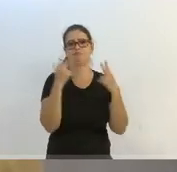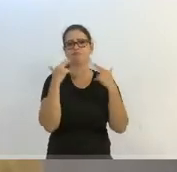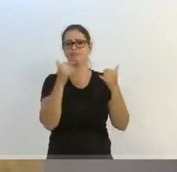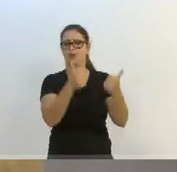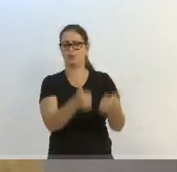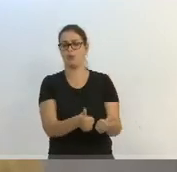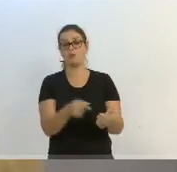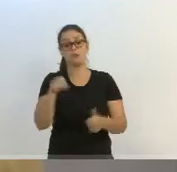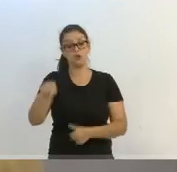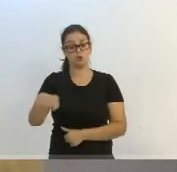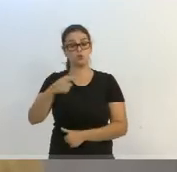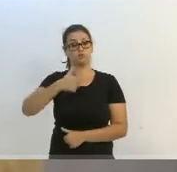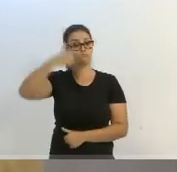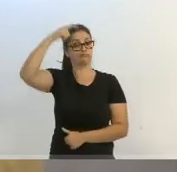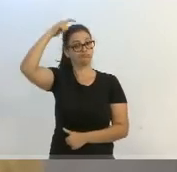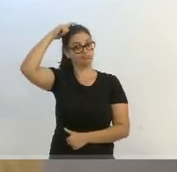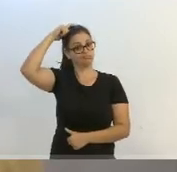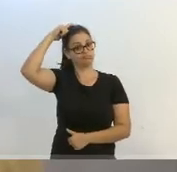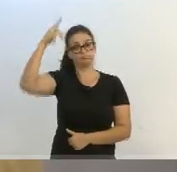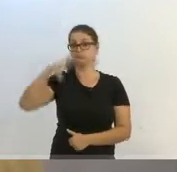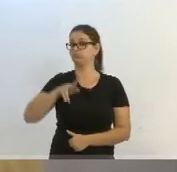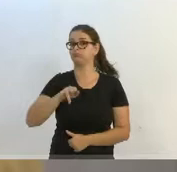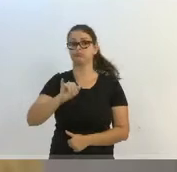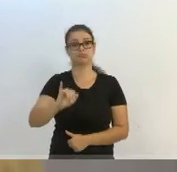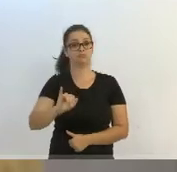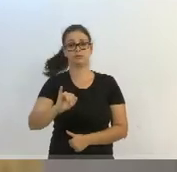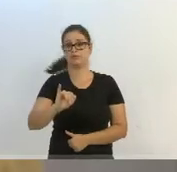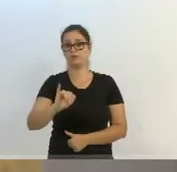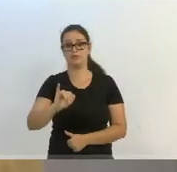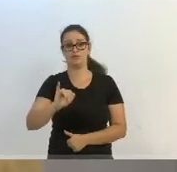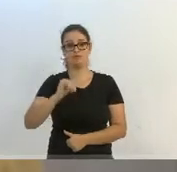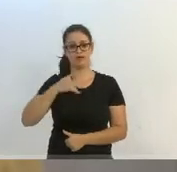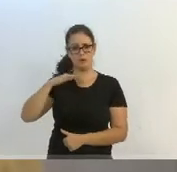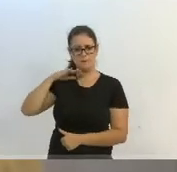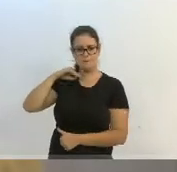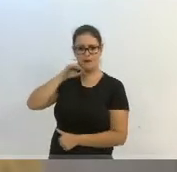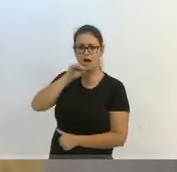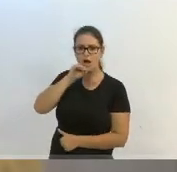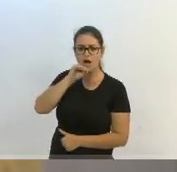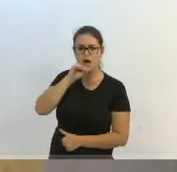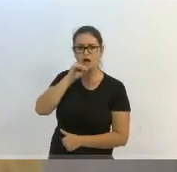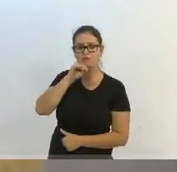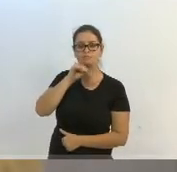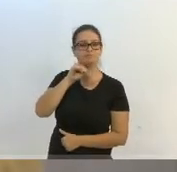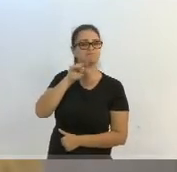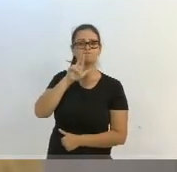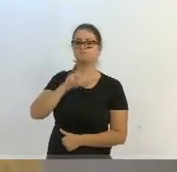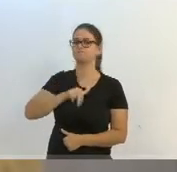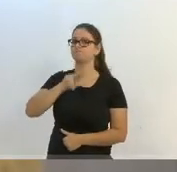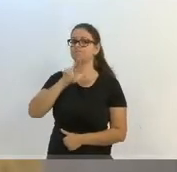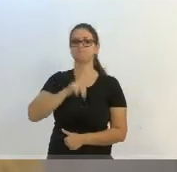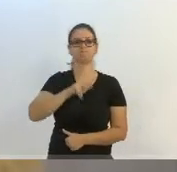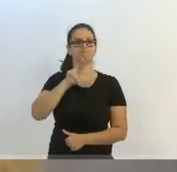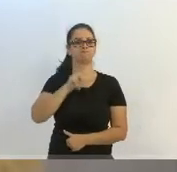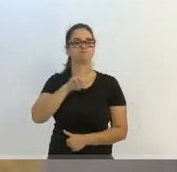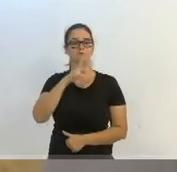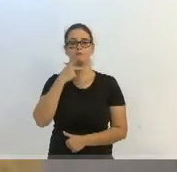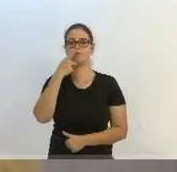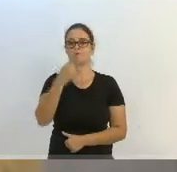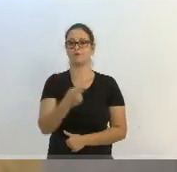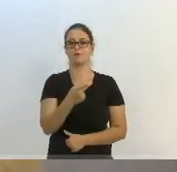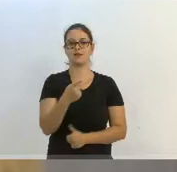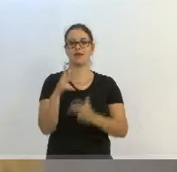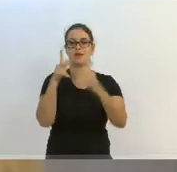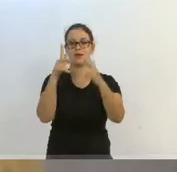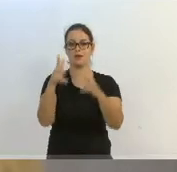vossa excelência, vereador Adriano, não vai ouvir da minha boca aqui na tribuna jamais eu proferir as